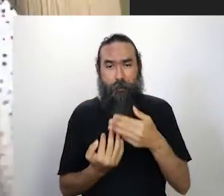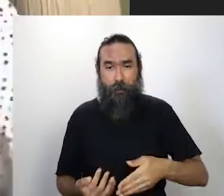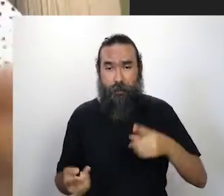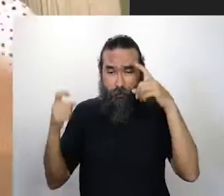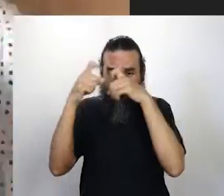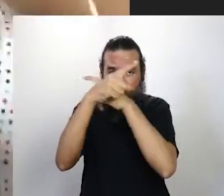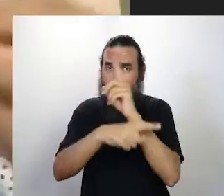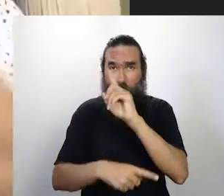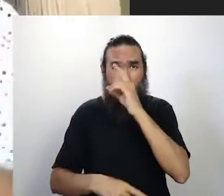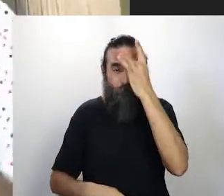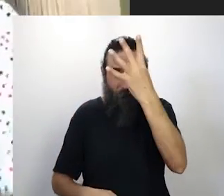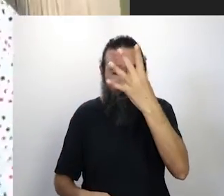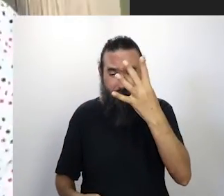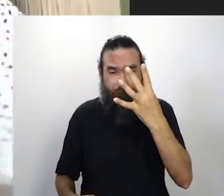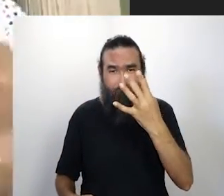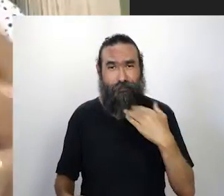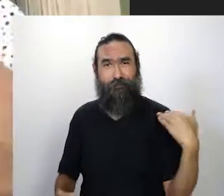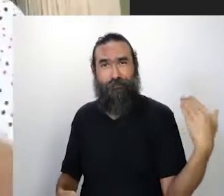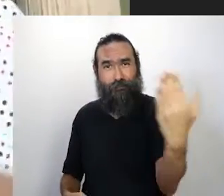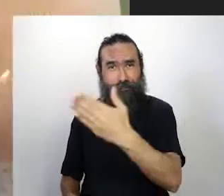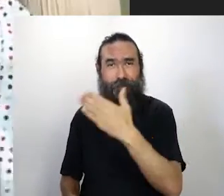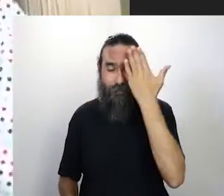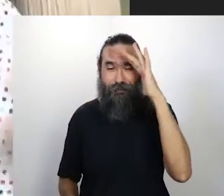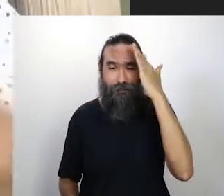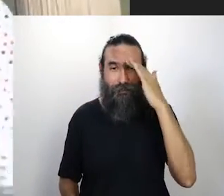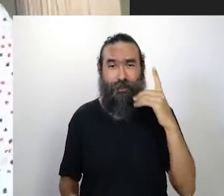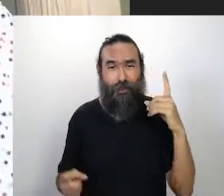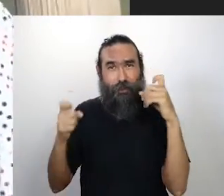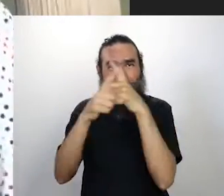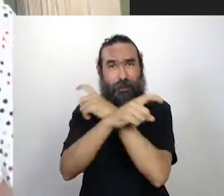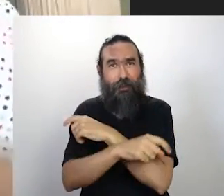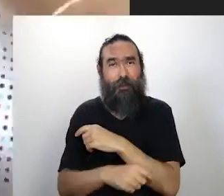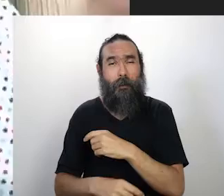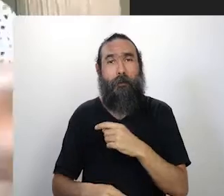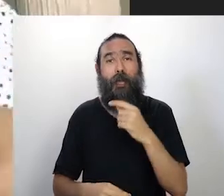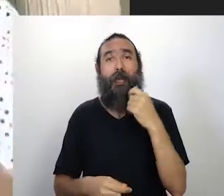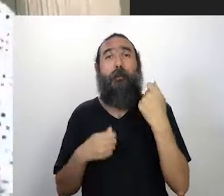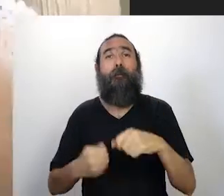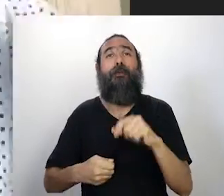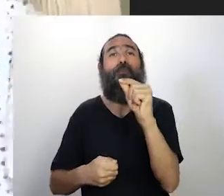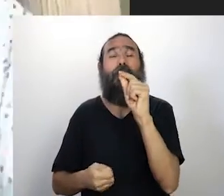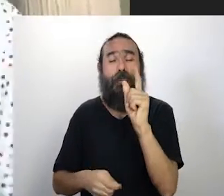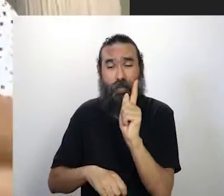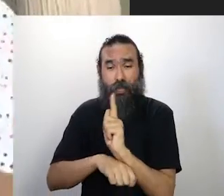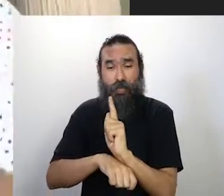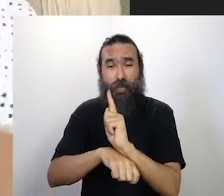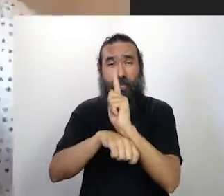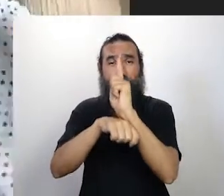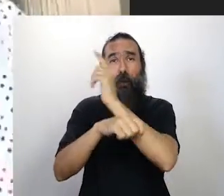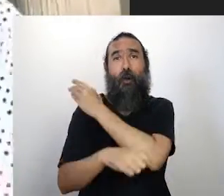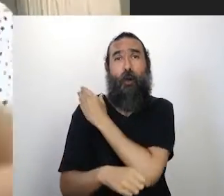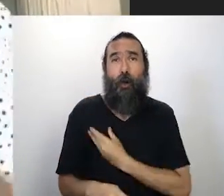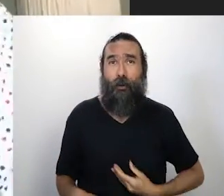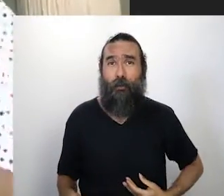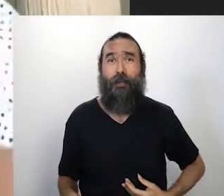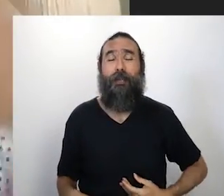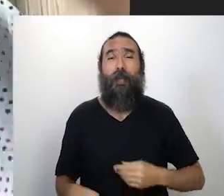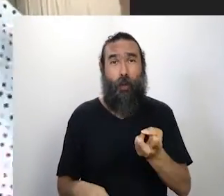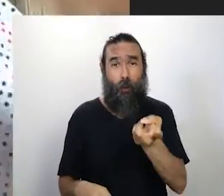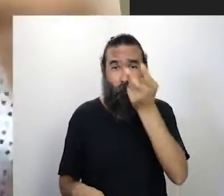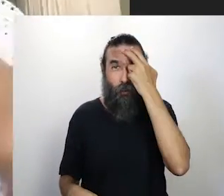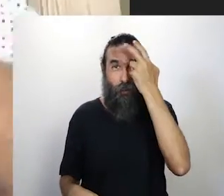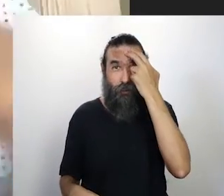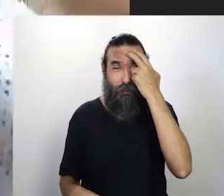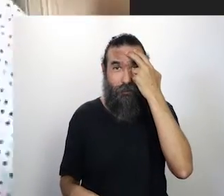nesse momento tão difícil que a gente está passando, a gente vê o quanto também a gestão pública também está tão distante de vários segmentos culturais da